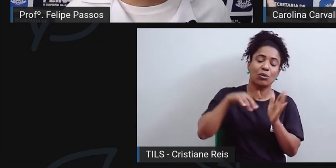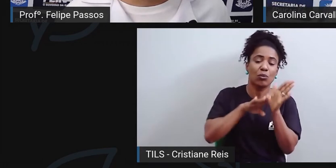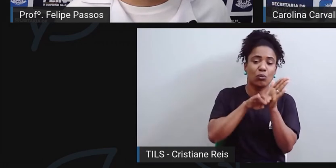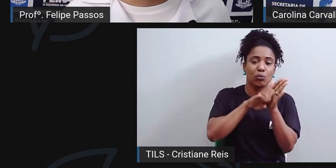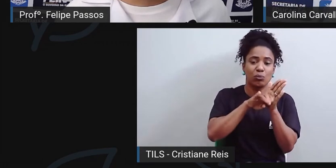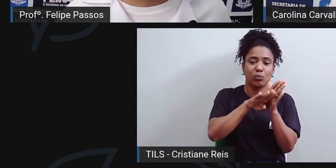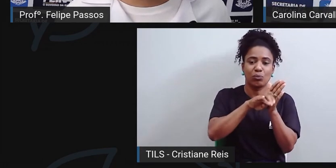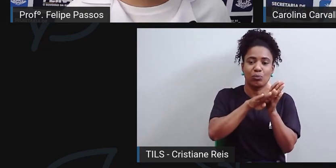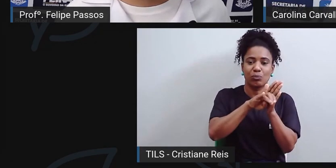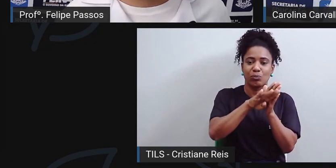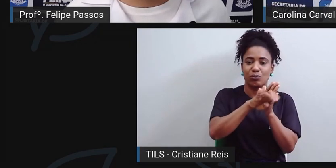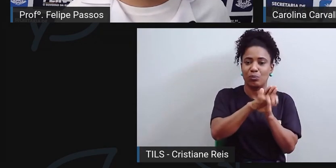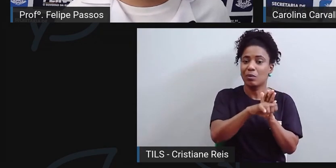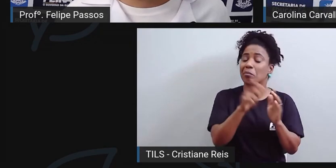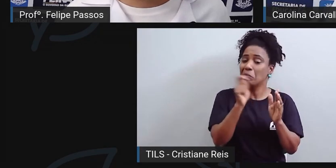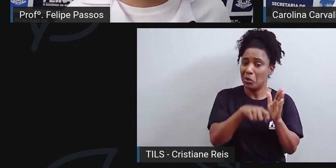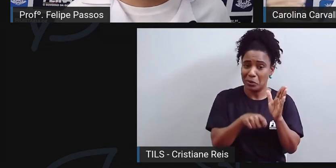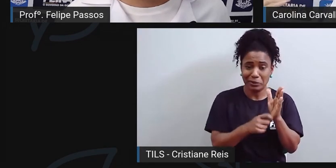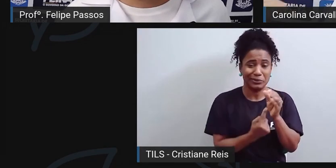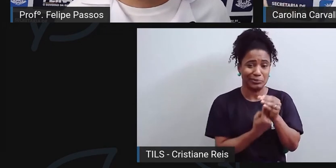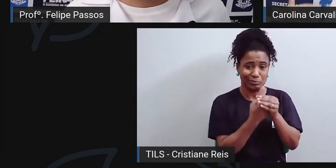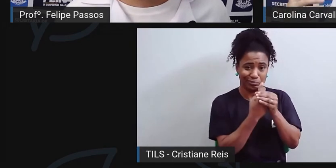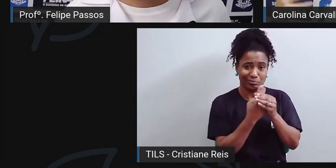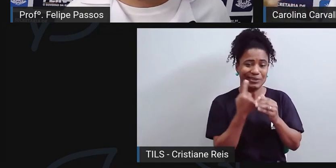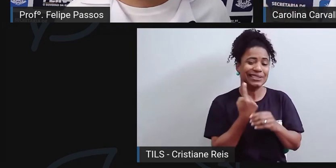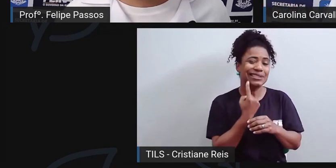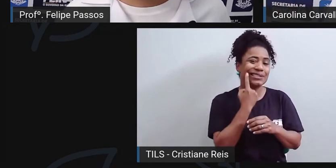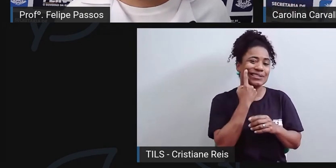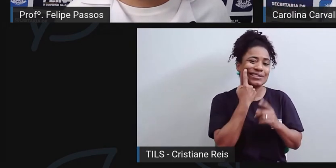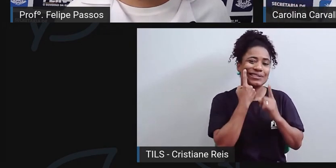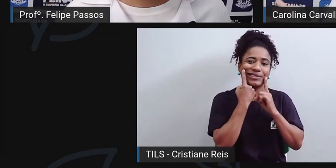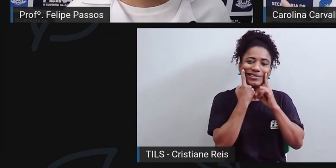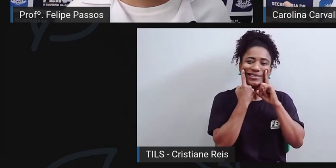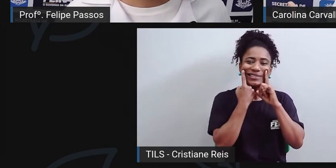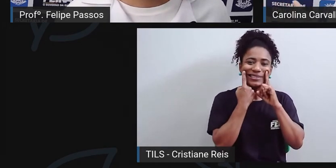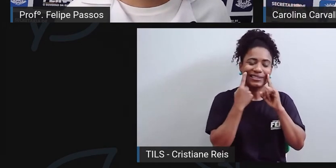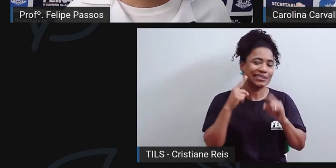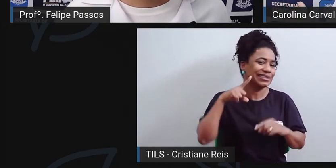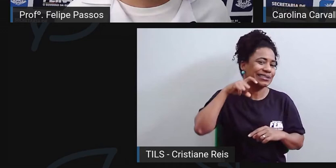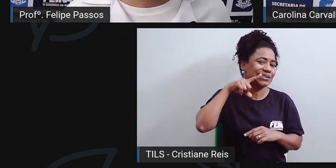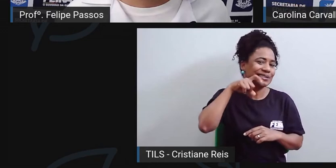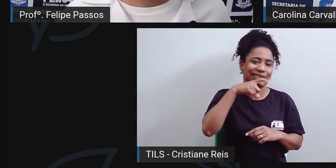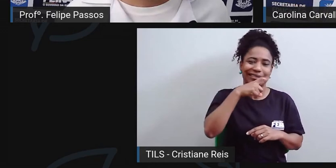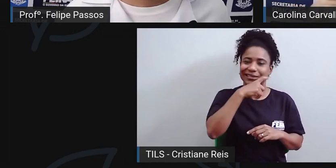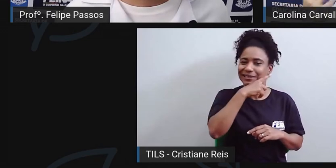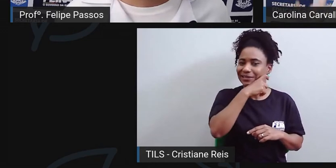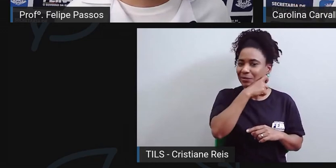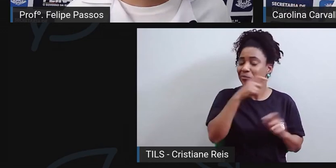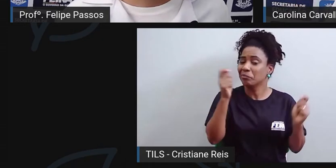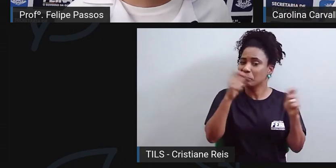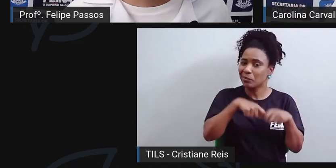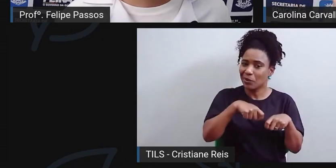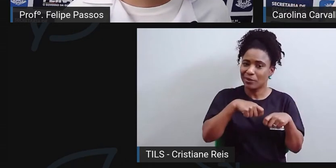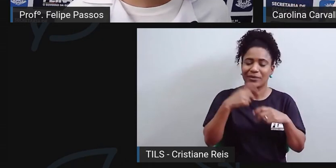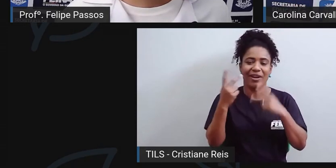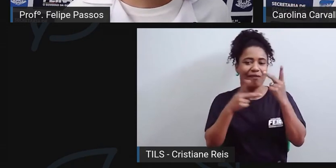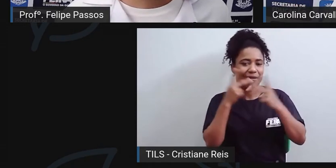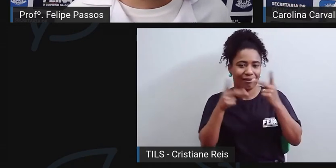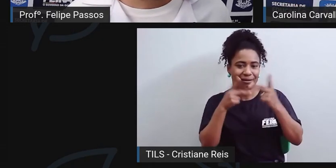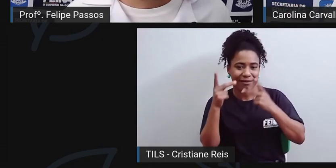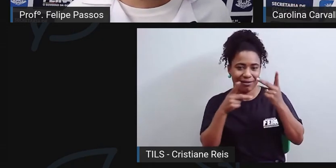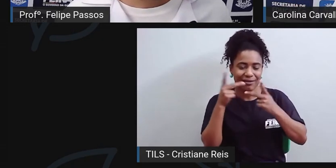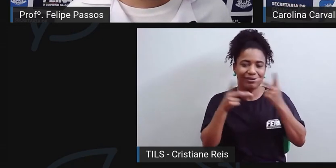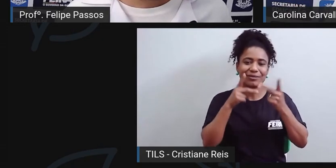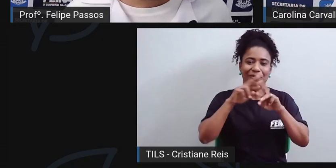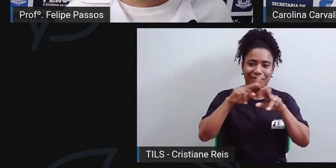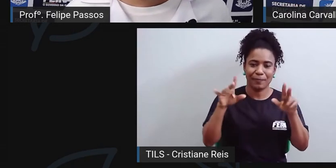cárie se desenvolver, por exemplo, durante o sono é muito maior do que quando a gente está falando, gesticulando, movendo,